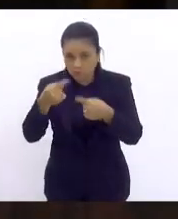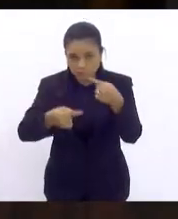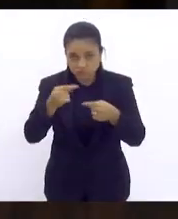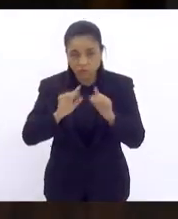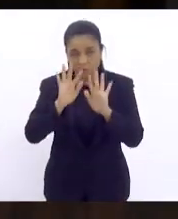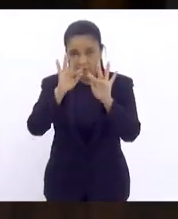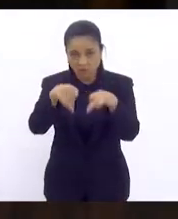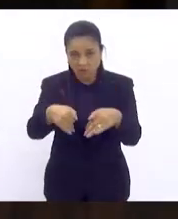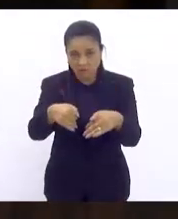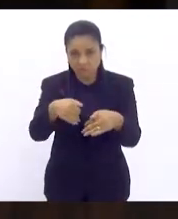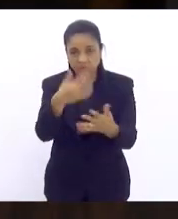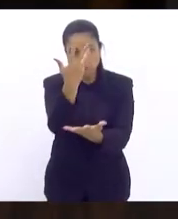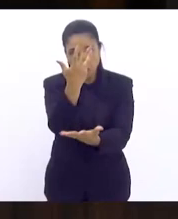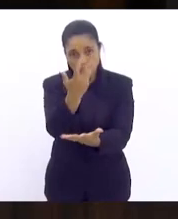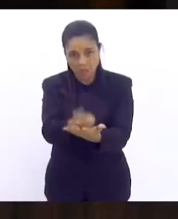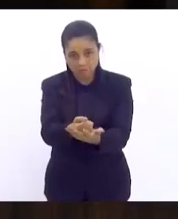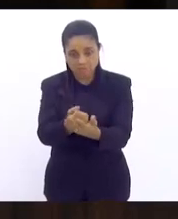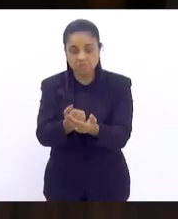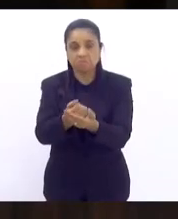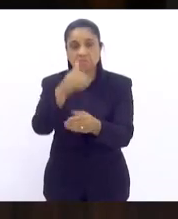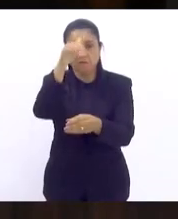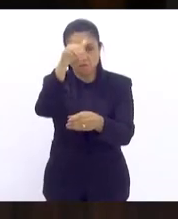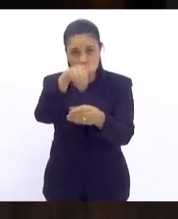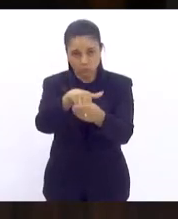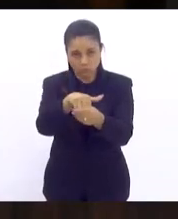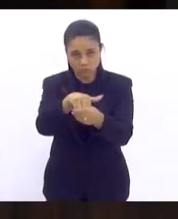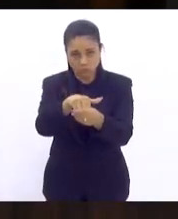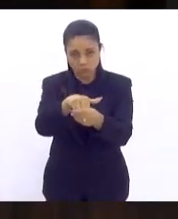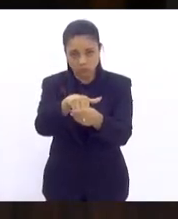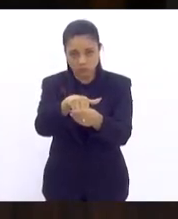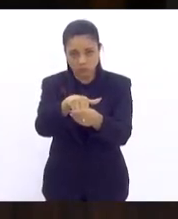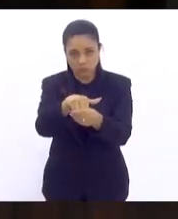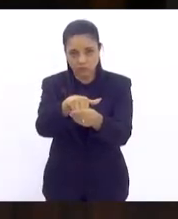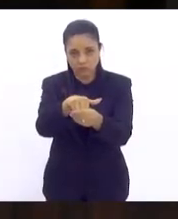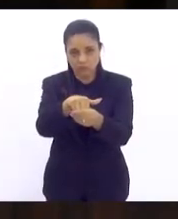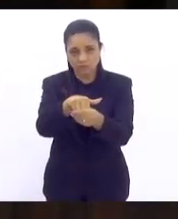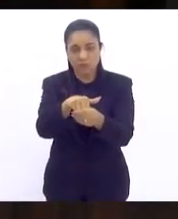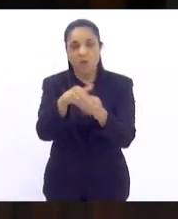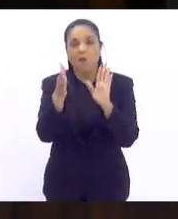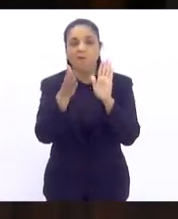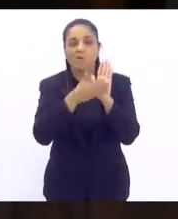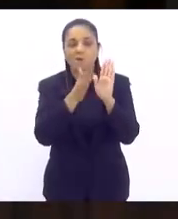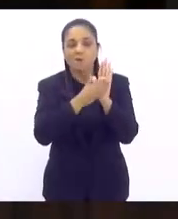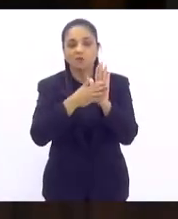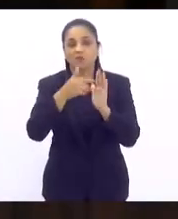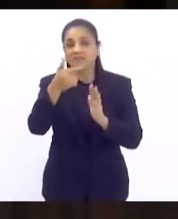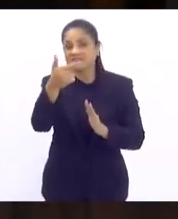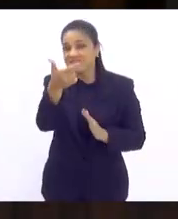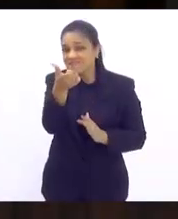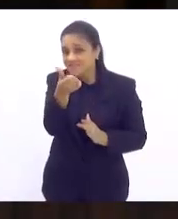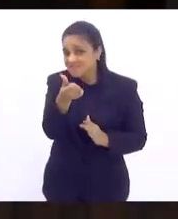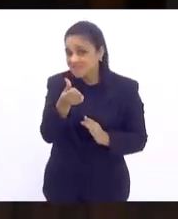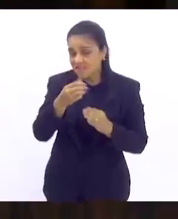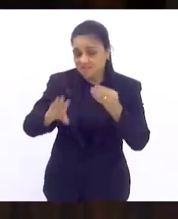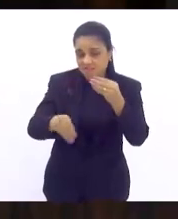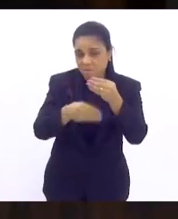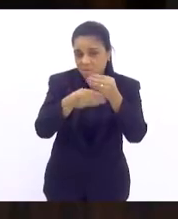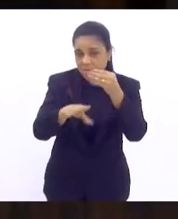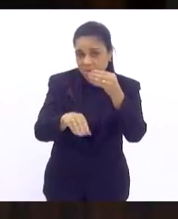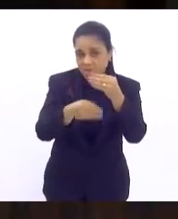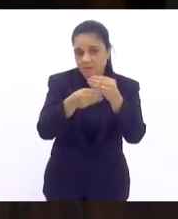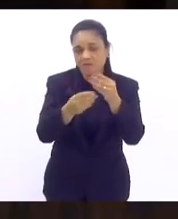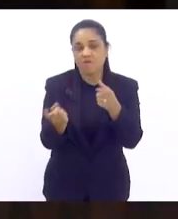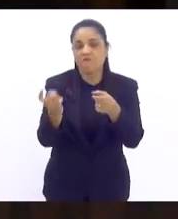encerrada a discussão, em votação, a presente proposta recebeu 16 emendas e